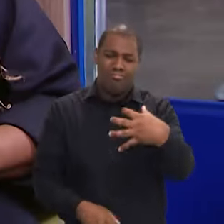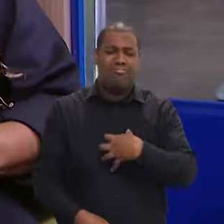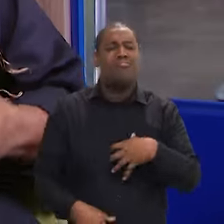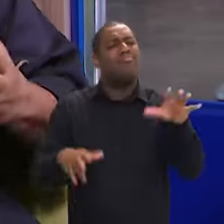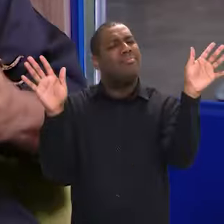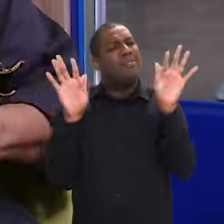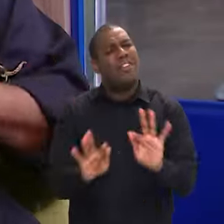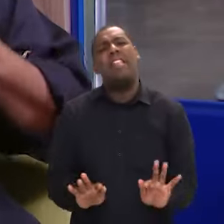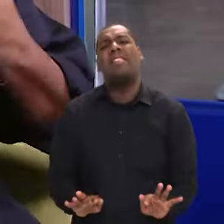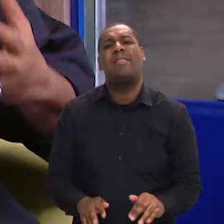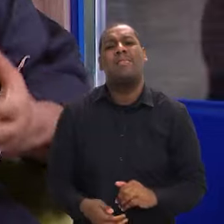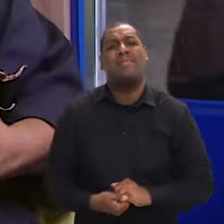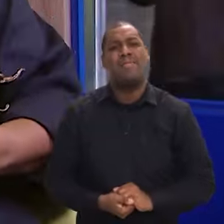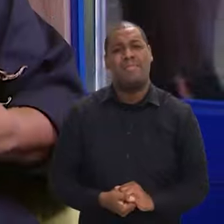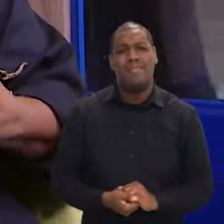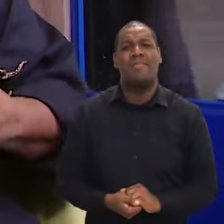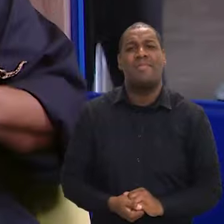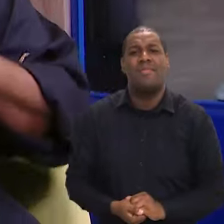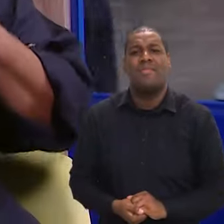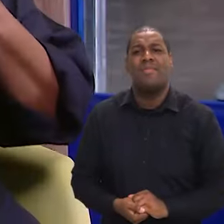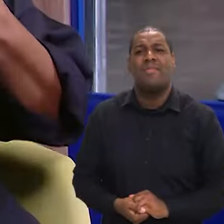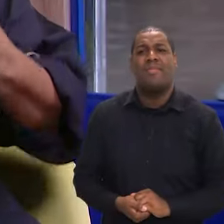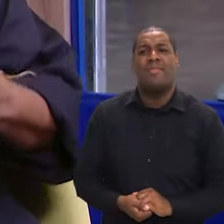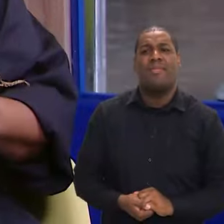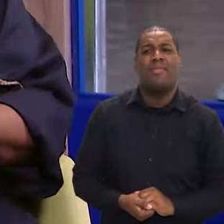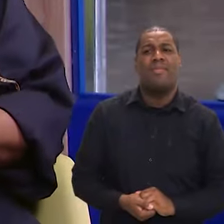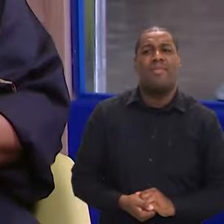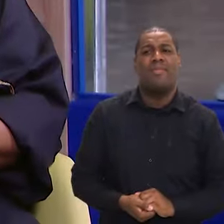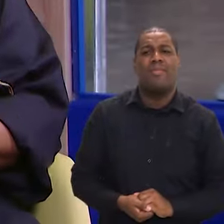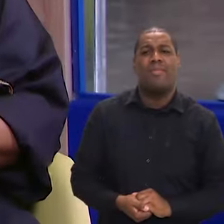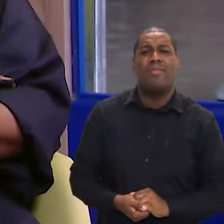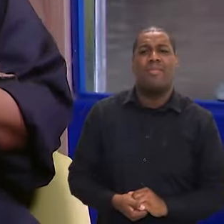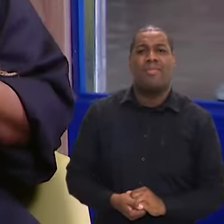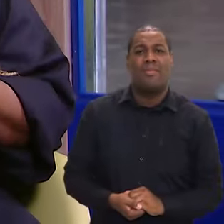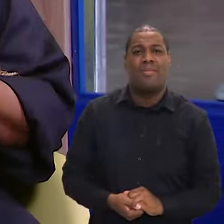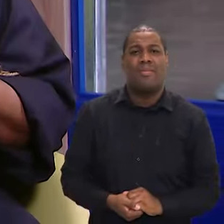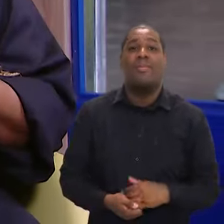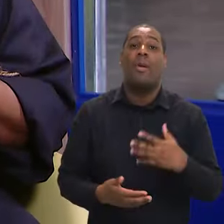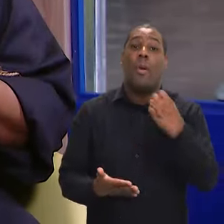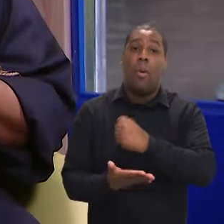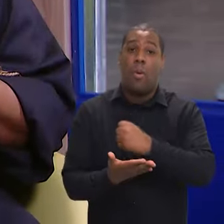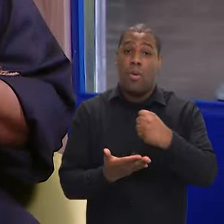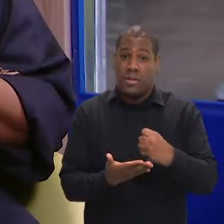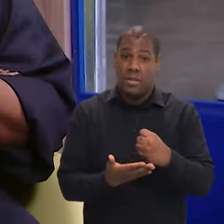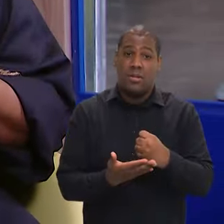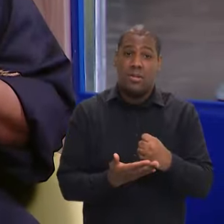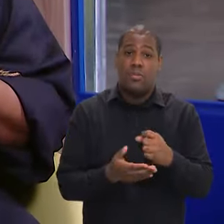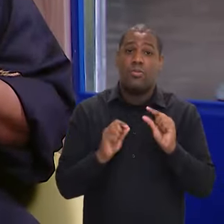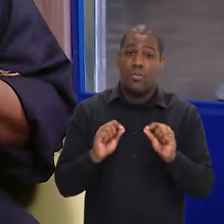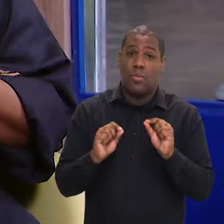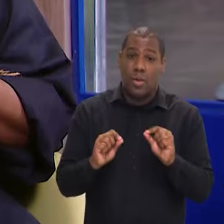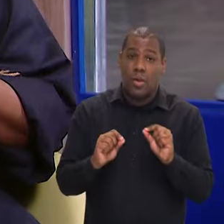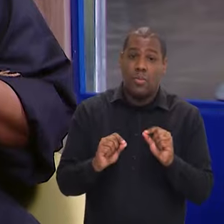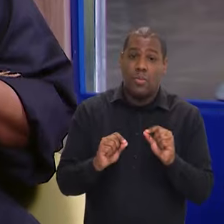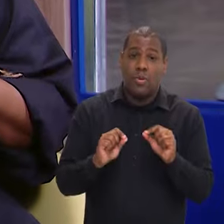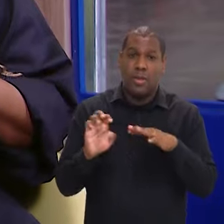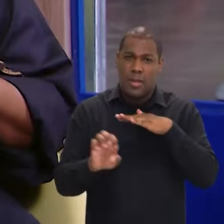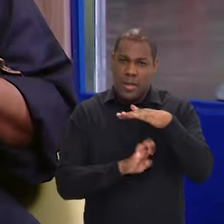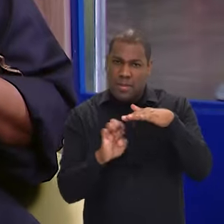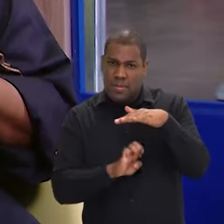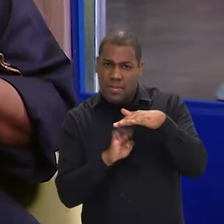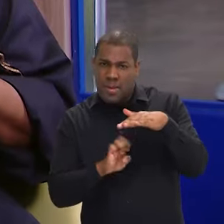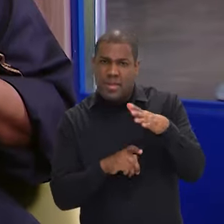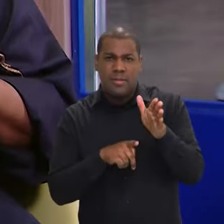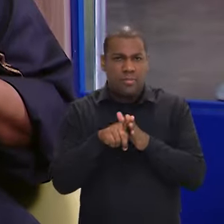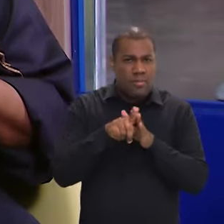festa, isso vai dar, já tem um movimento de retorno. Nós contratamos uma pesquisa,